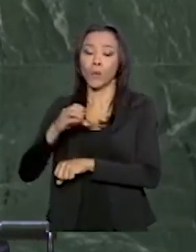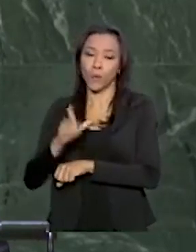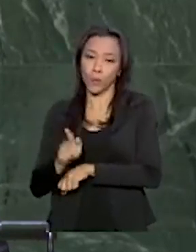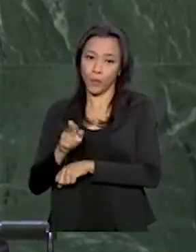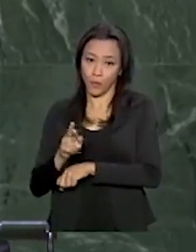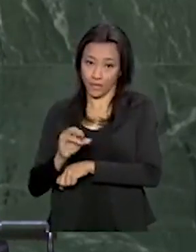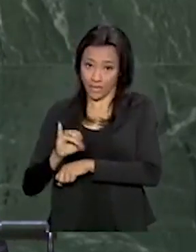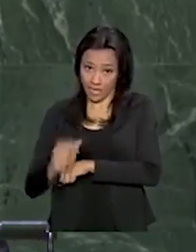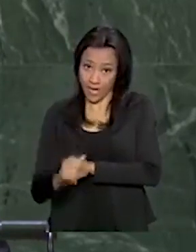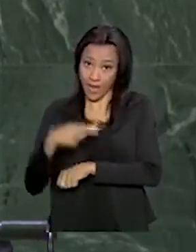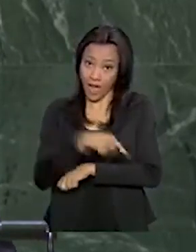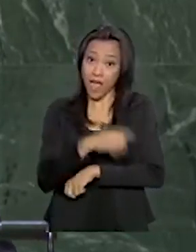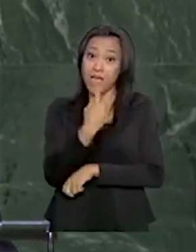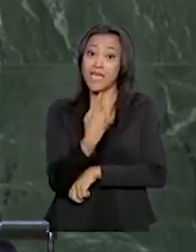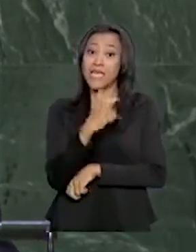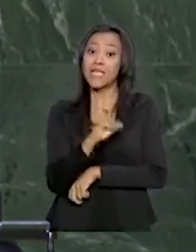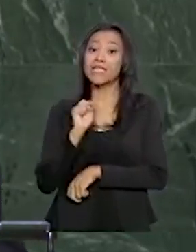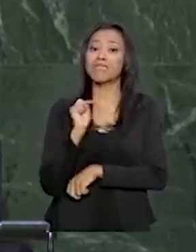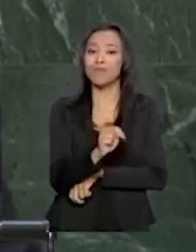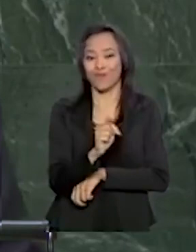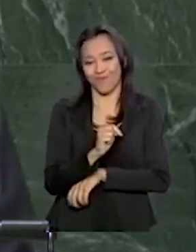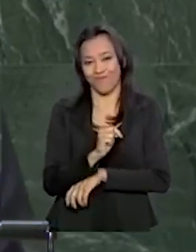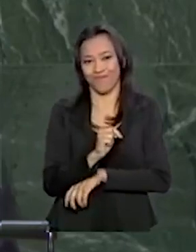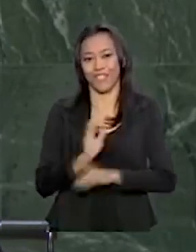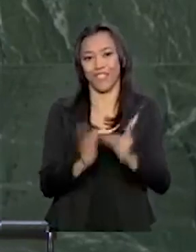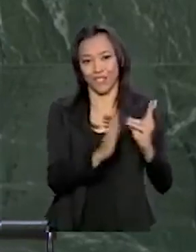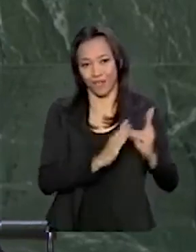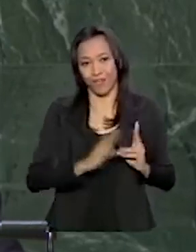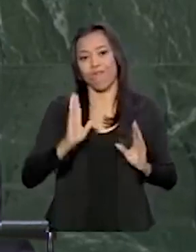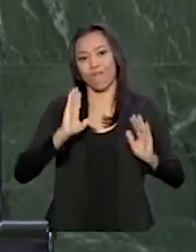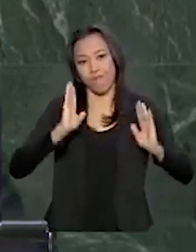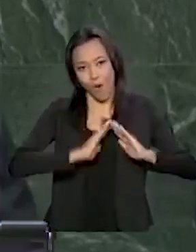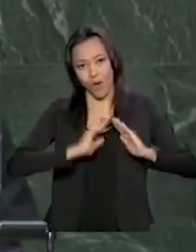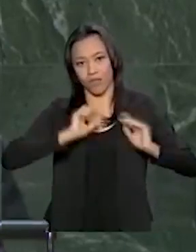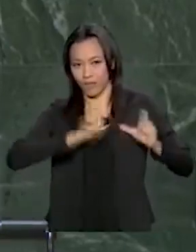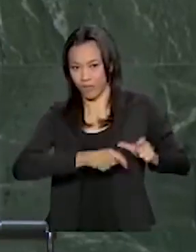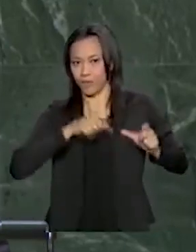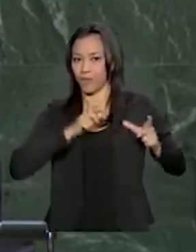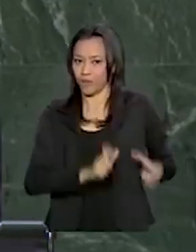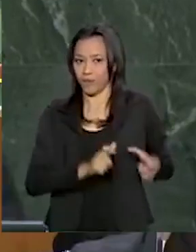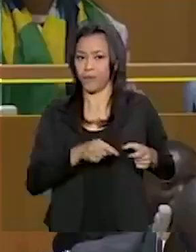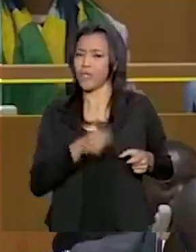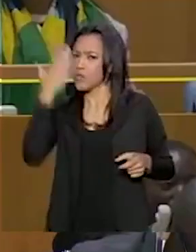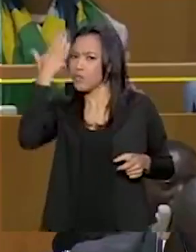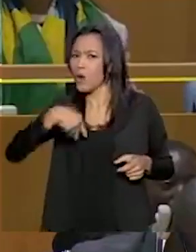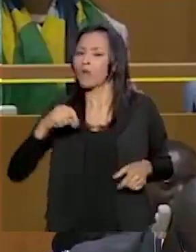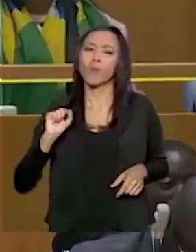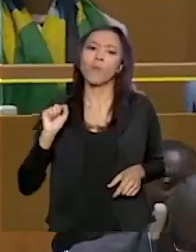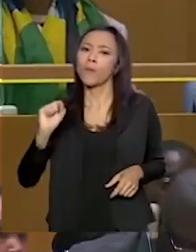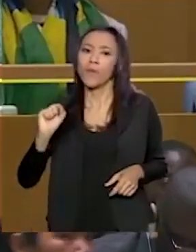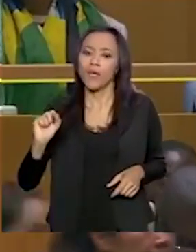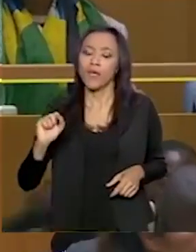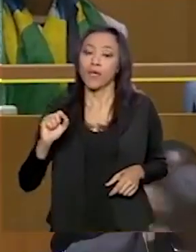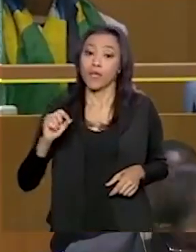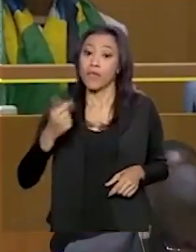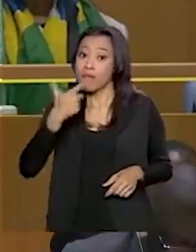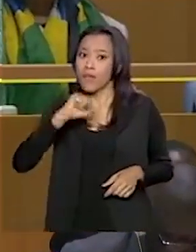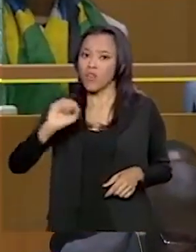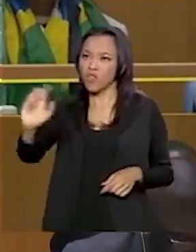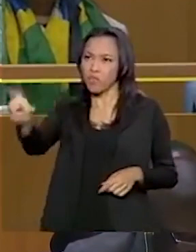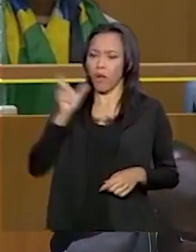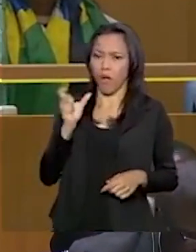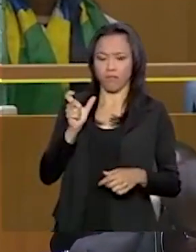15 mil índios vivam nessa área. Isso demonstra que os que nos atacam